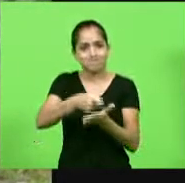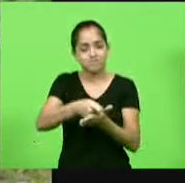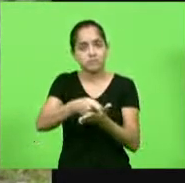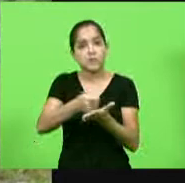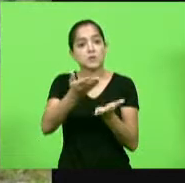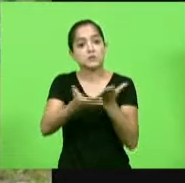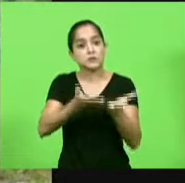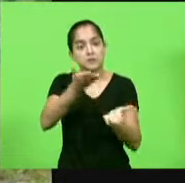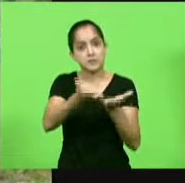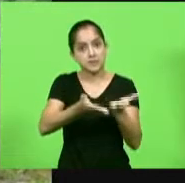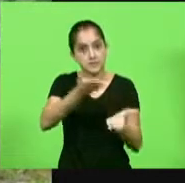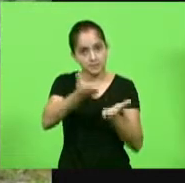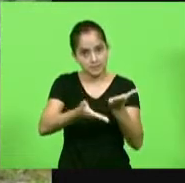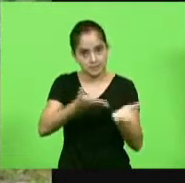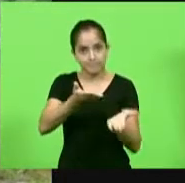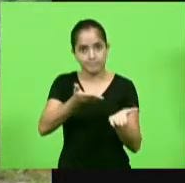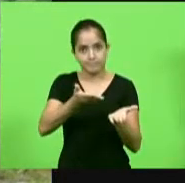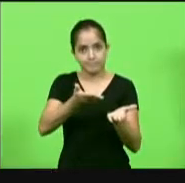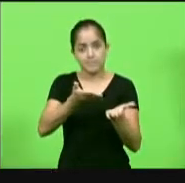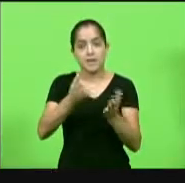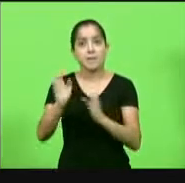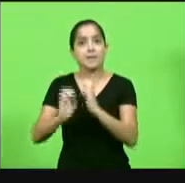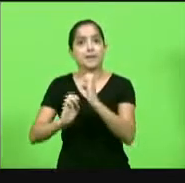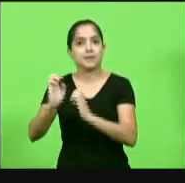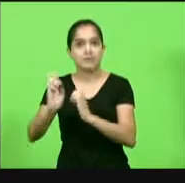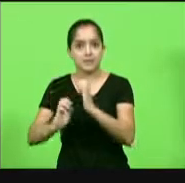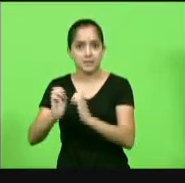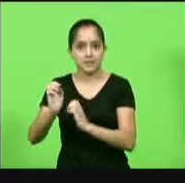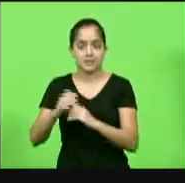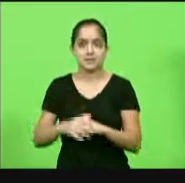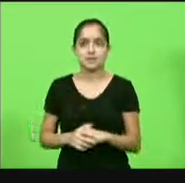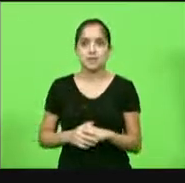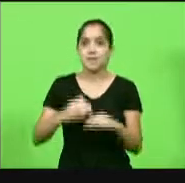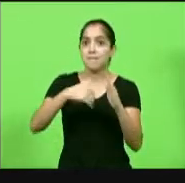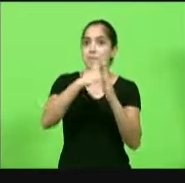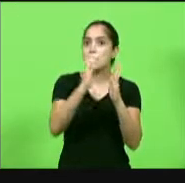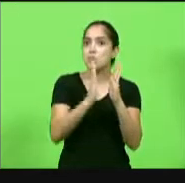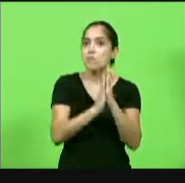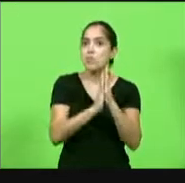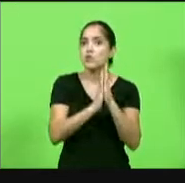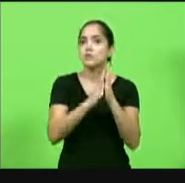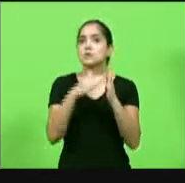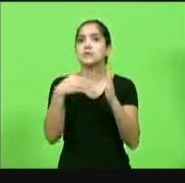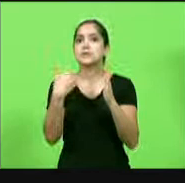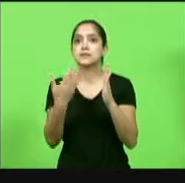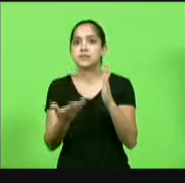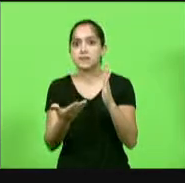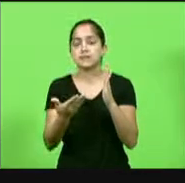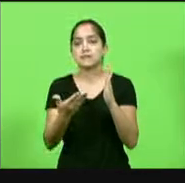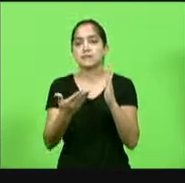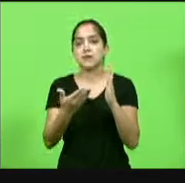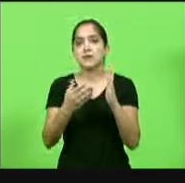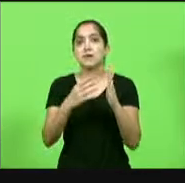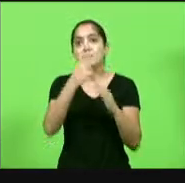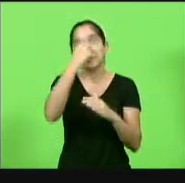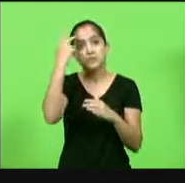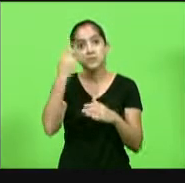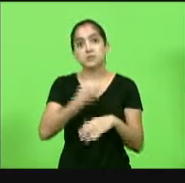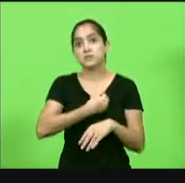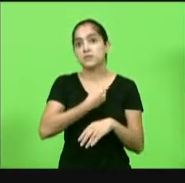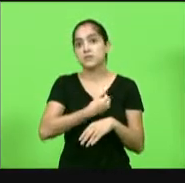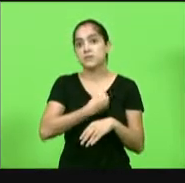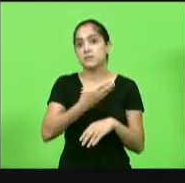tratadas pelo ICMBio. Há notícias de multas até para os moradores